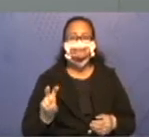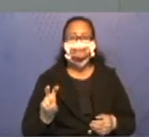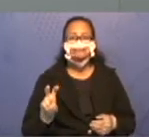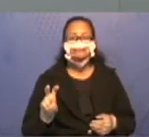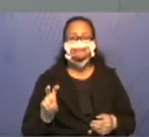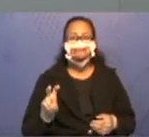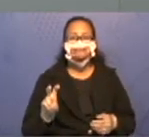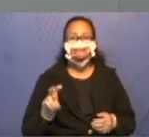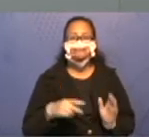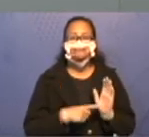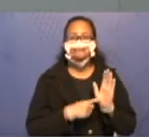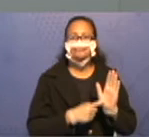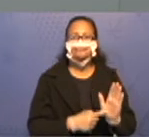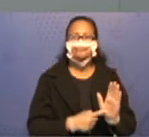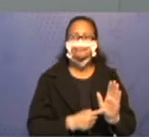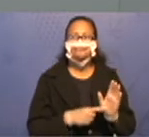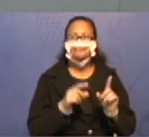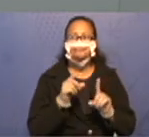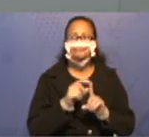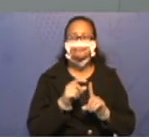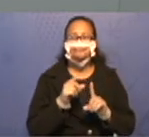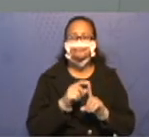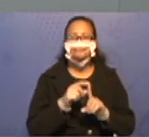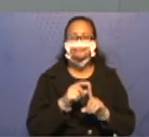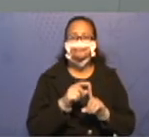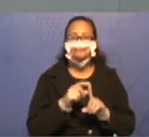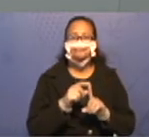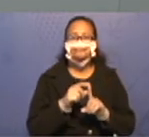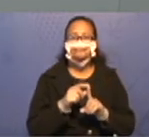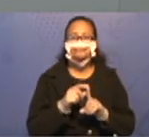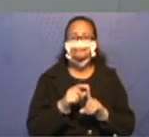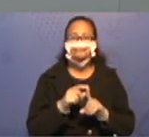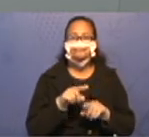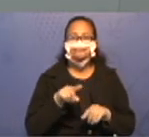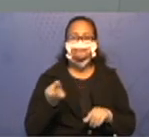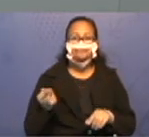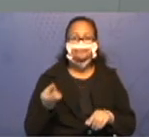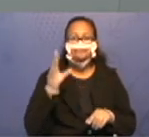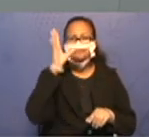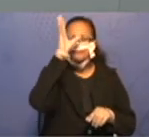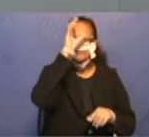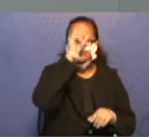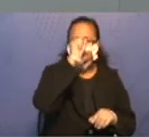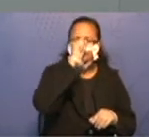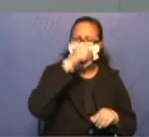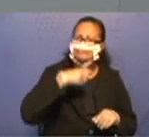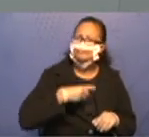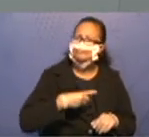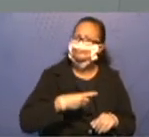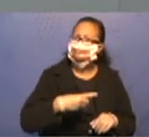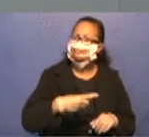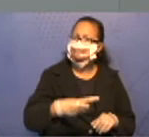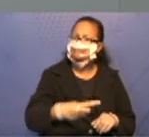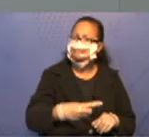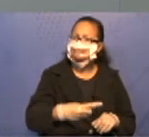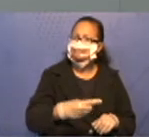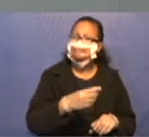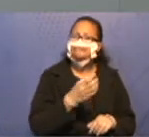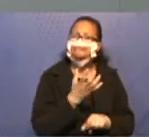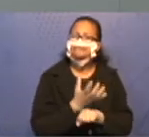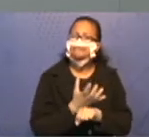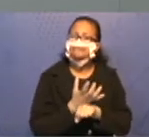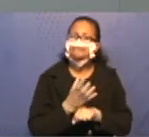tá? Trouxemos algumas palavrinhas que vocês aprenderam durante a semana na aula de ciências.